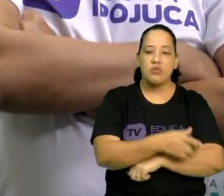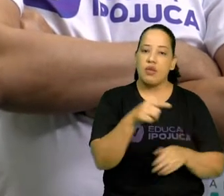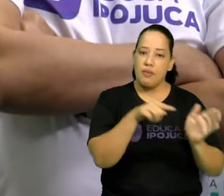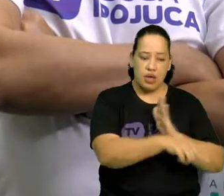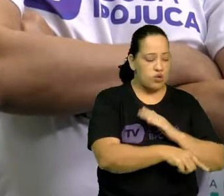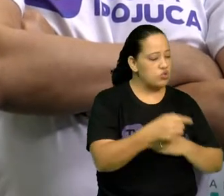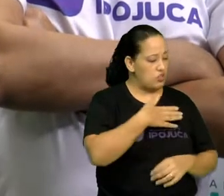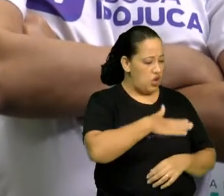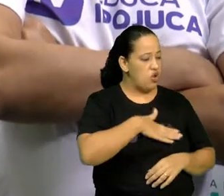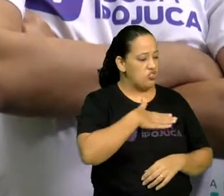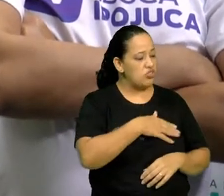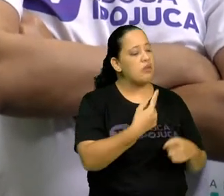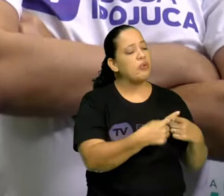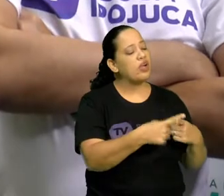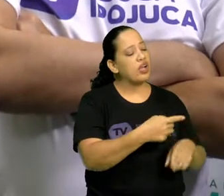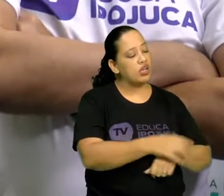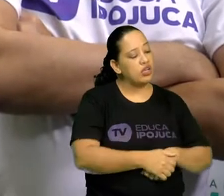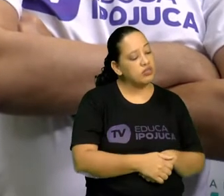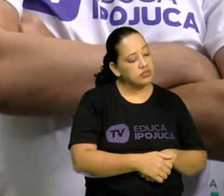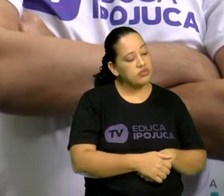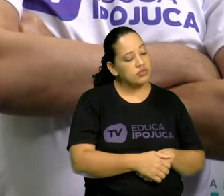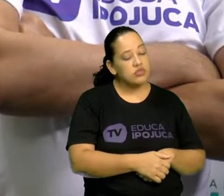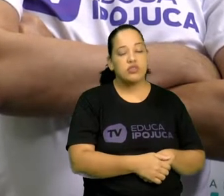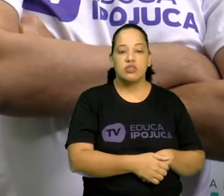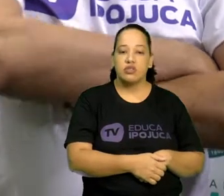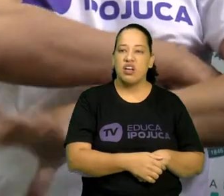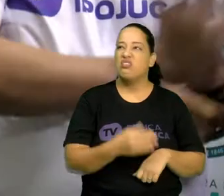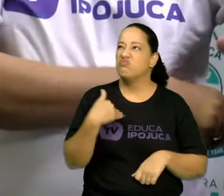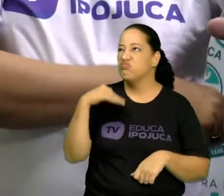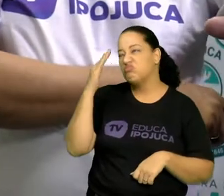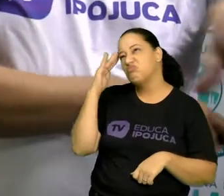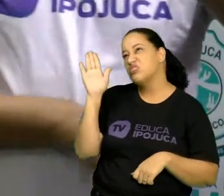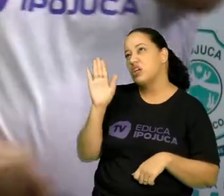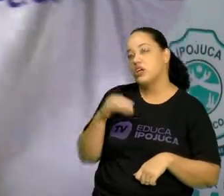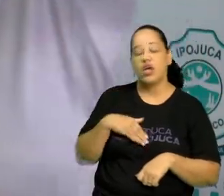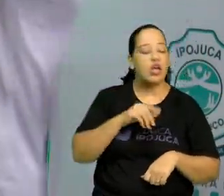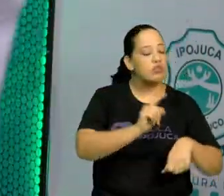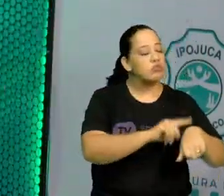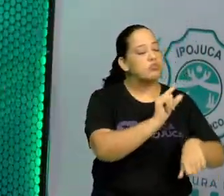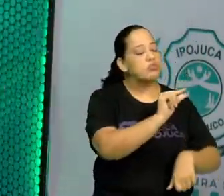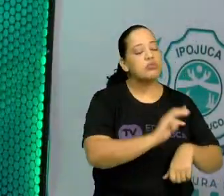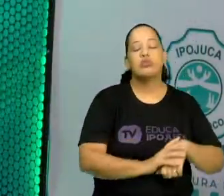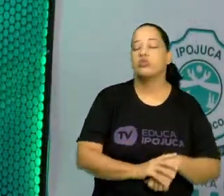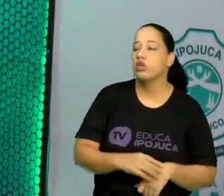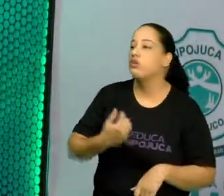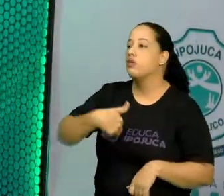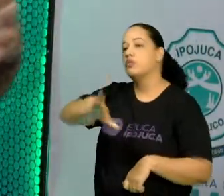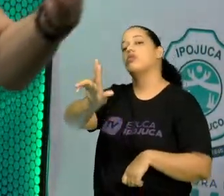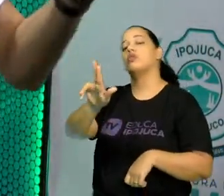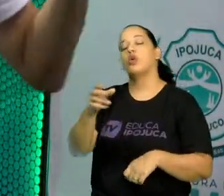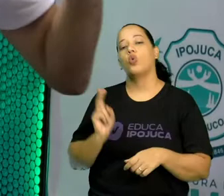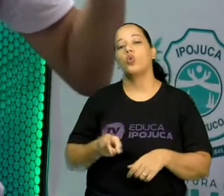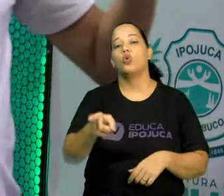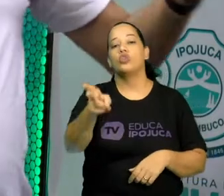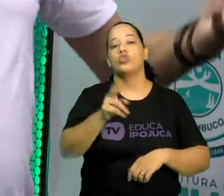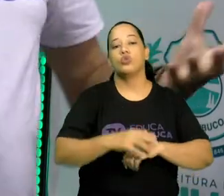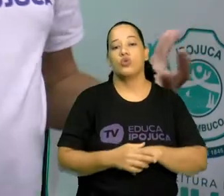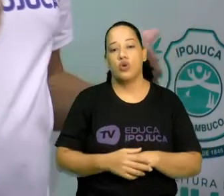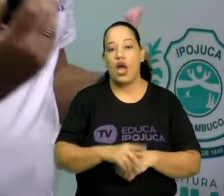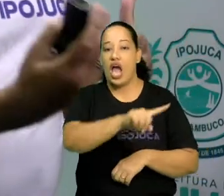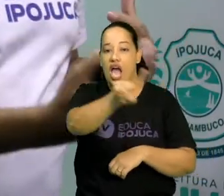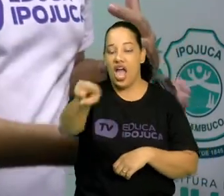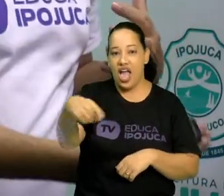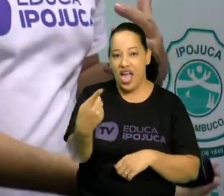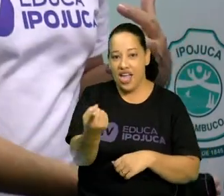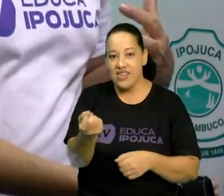Tu está gostando? Por quê? Não sei. Só um minutinho. Segue. Aí os atores que estavam congelados